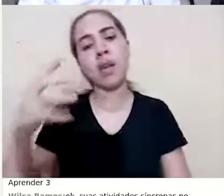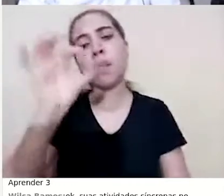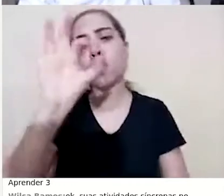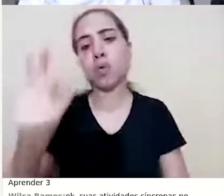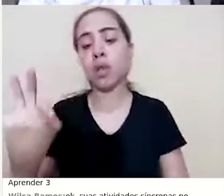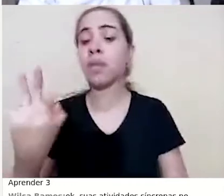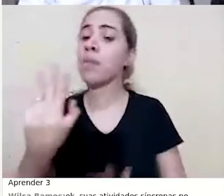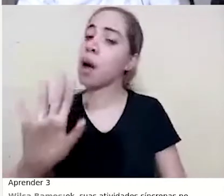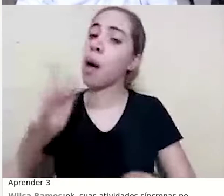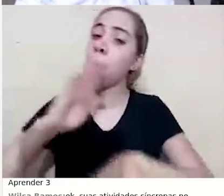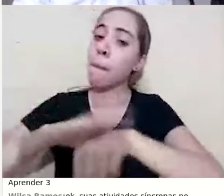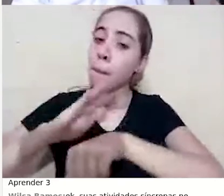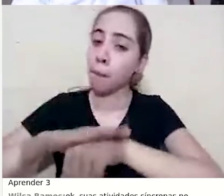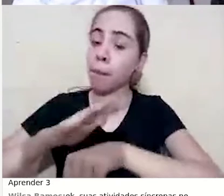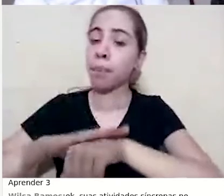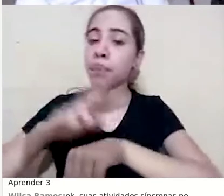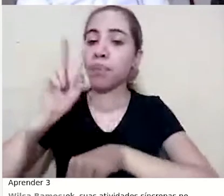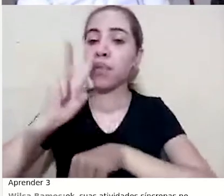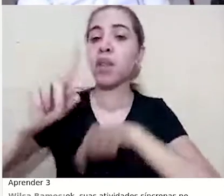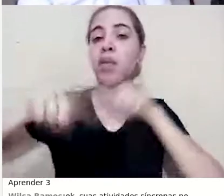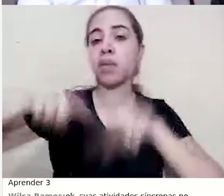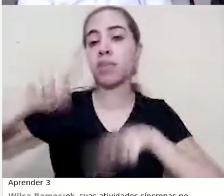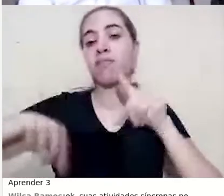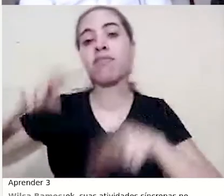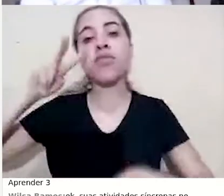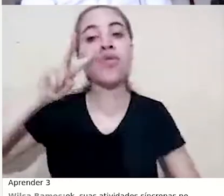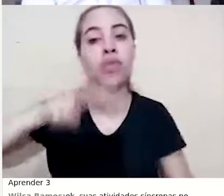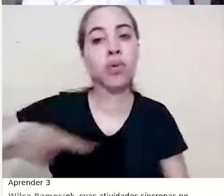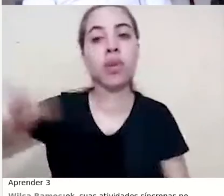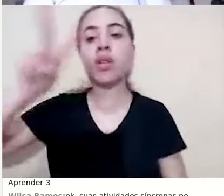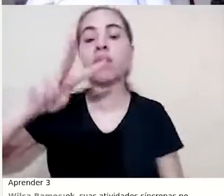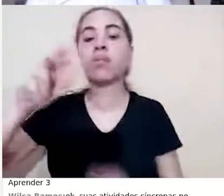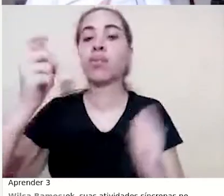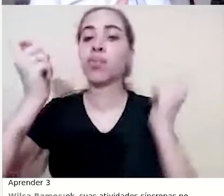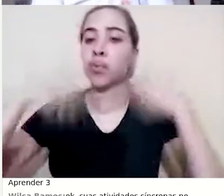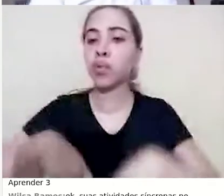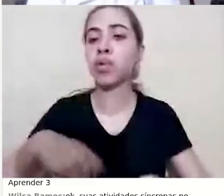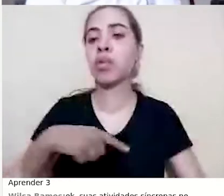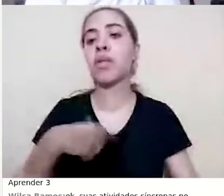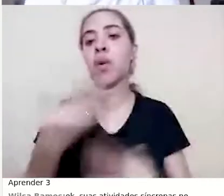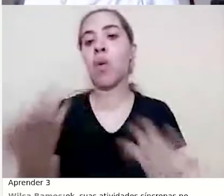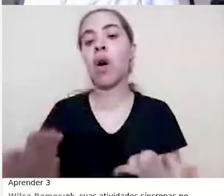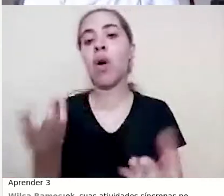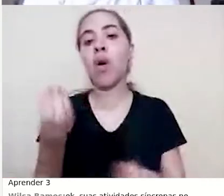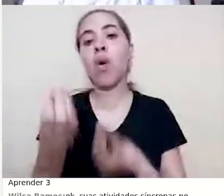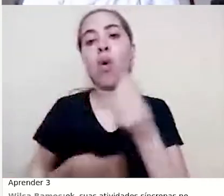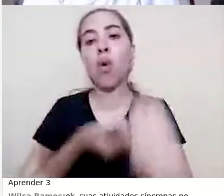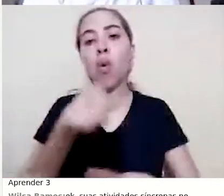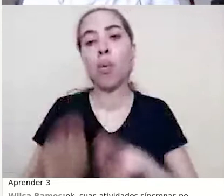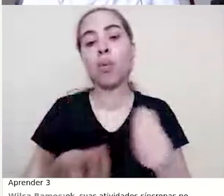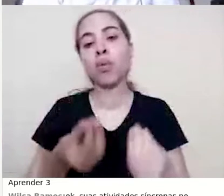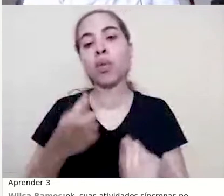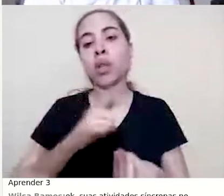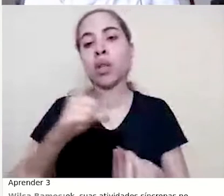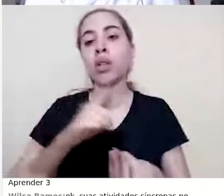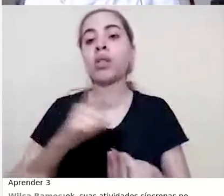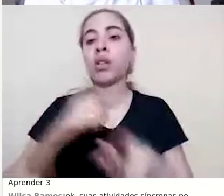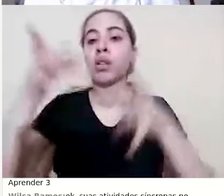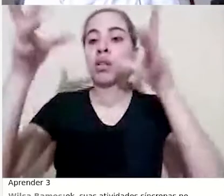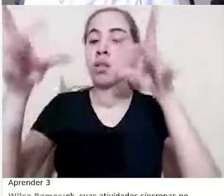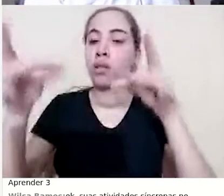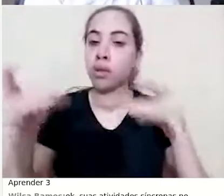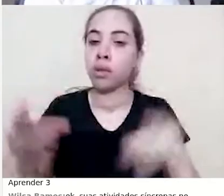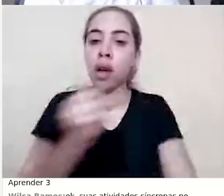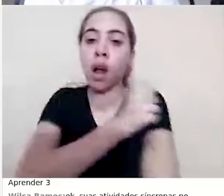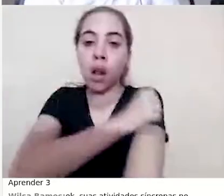momento, ou seja, nessa ferramenta de visualizações, é que é possível identificar como que, de uma maneira muito detalhada, como que os